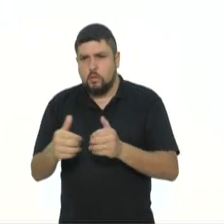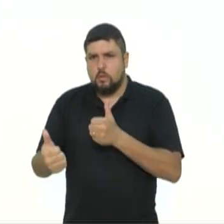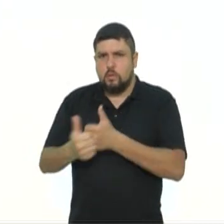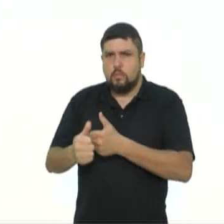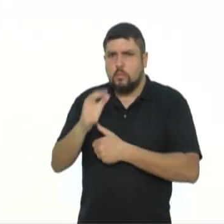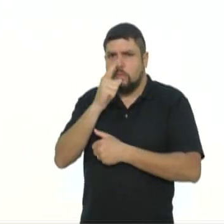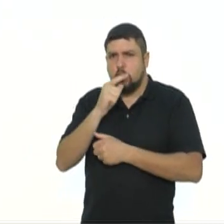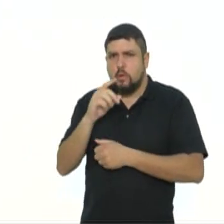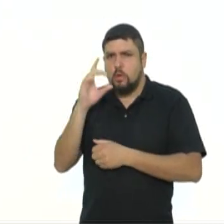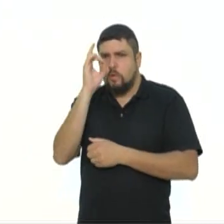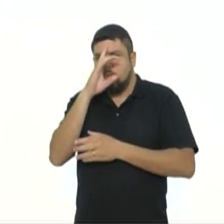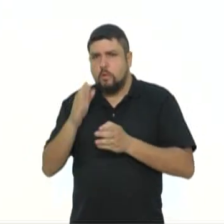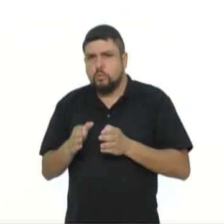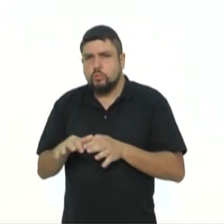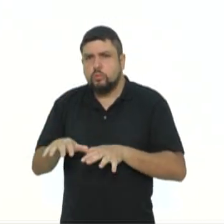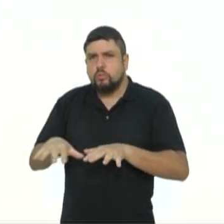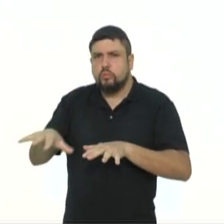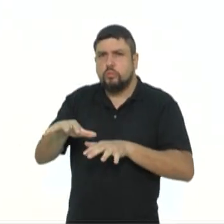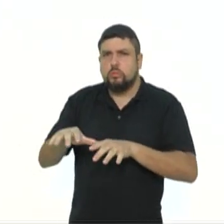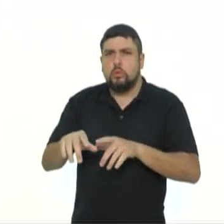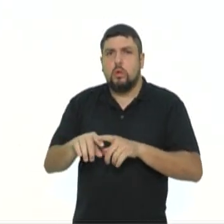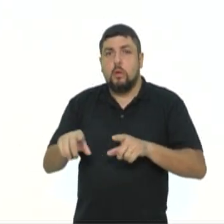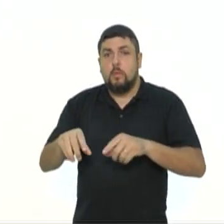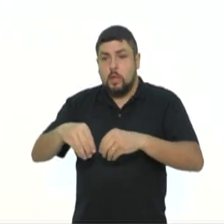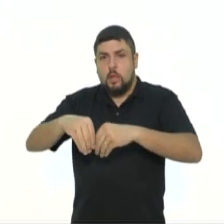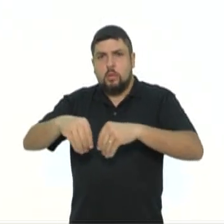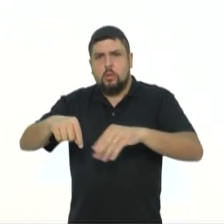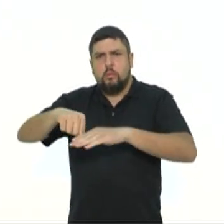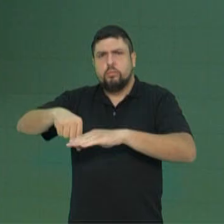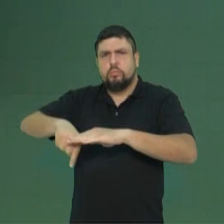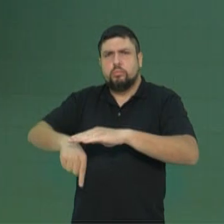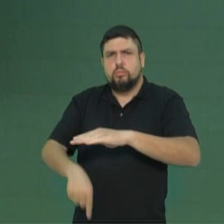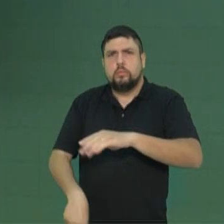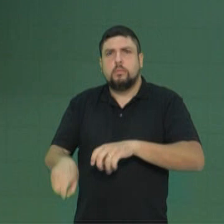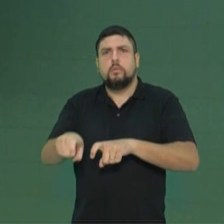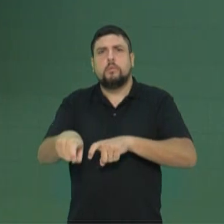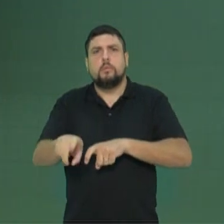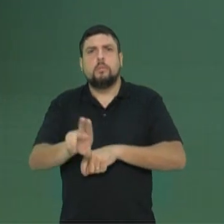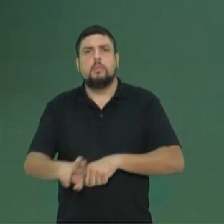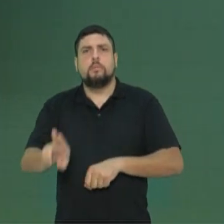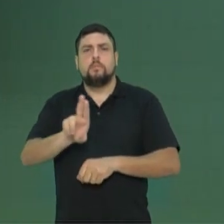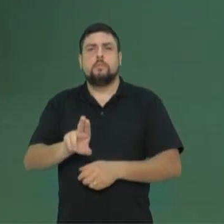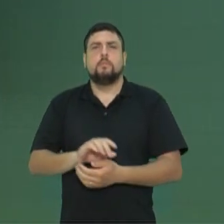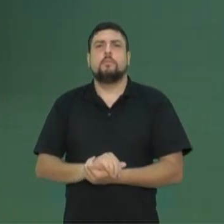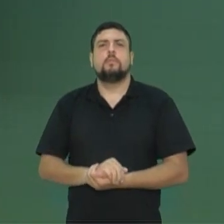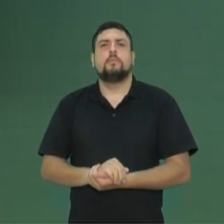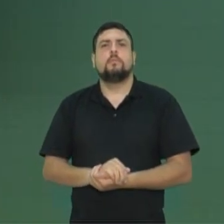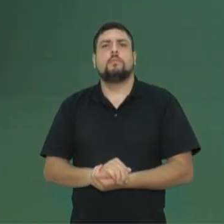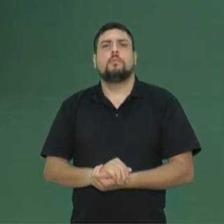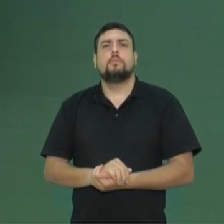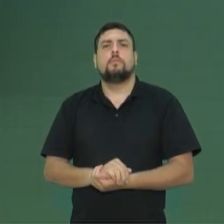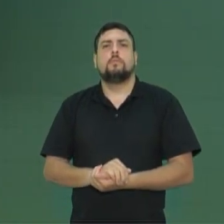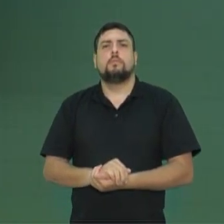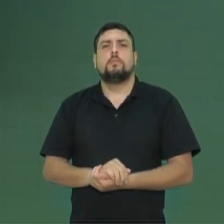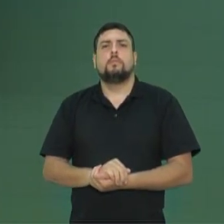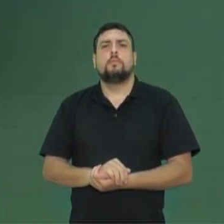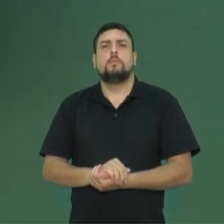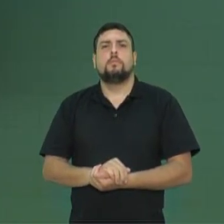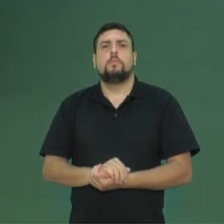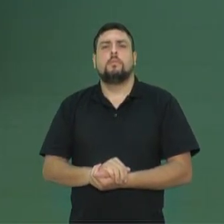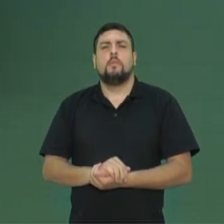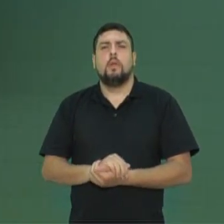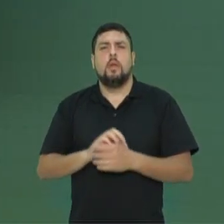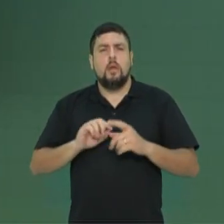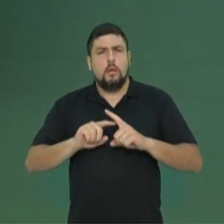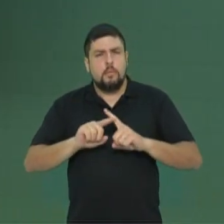mas onde tem um solo um pouquinho mais profundo, agricultura. O que que dá essa configuração? O que